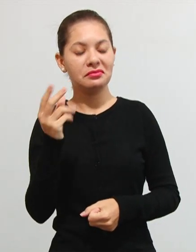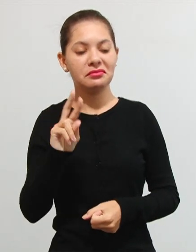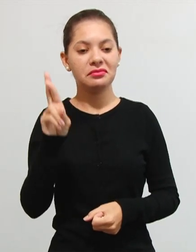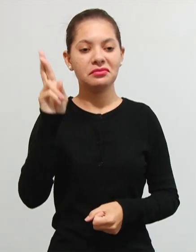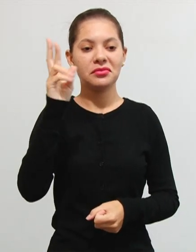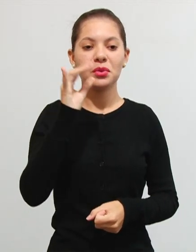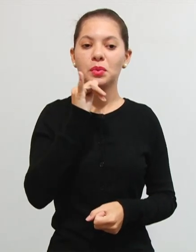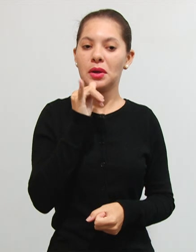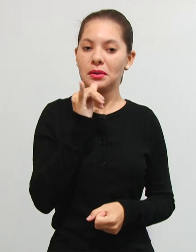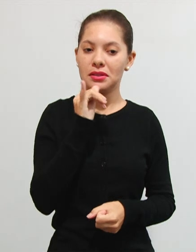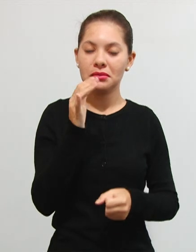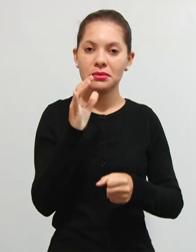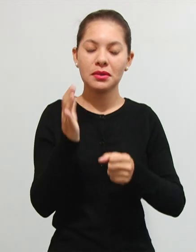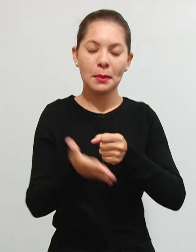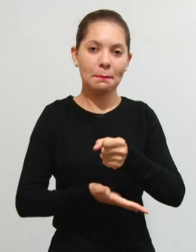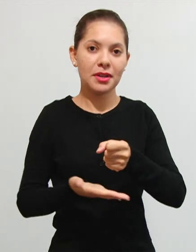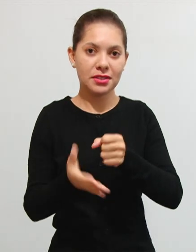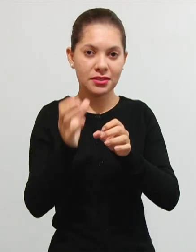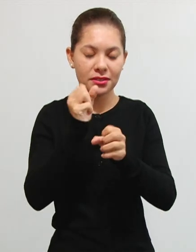da contribuição de melhoria